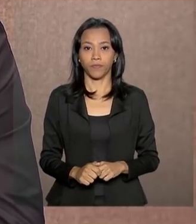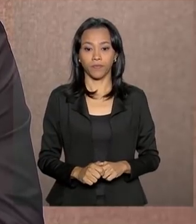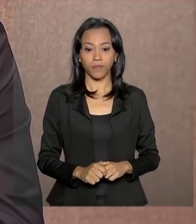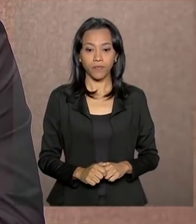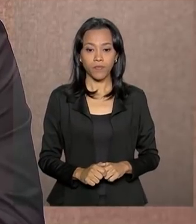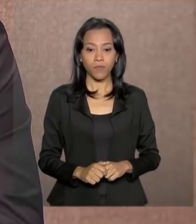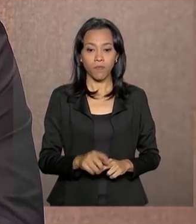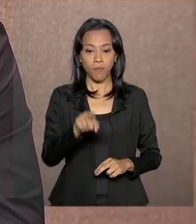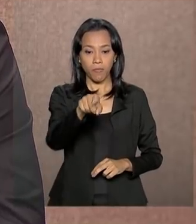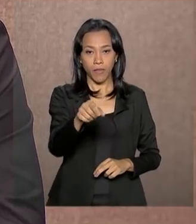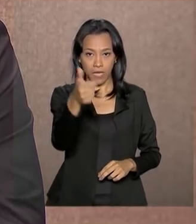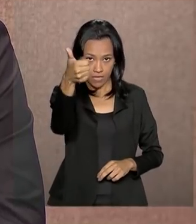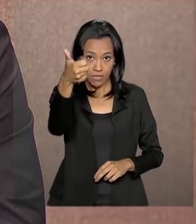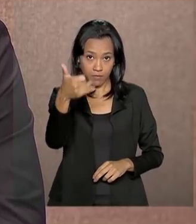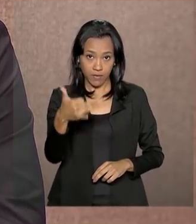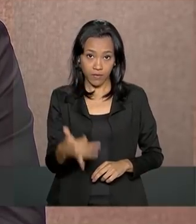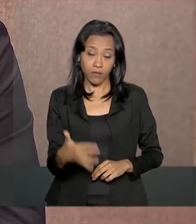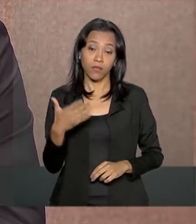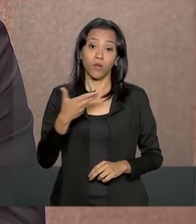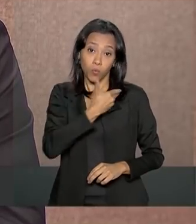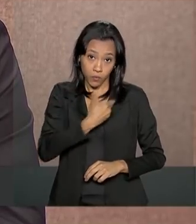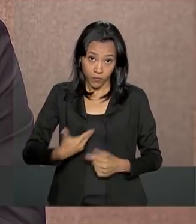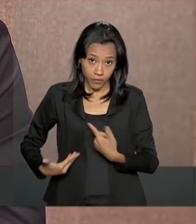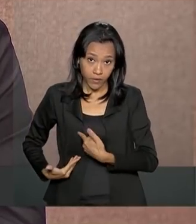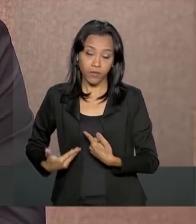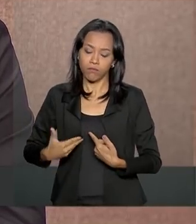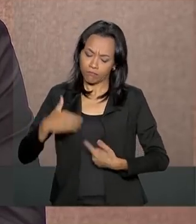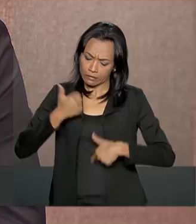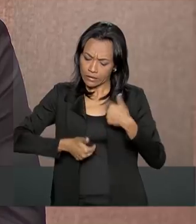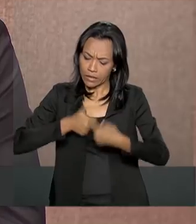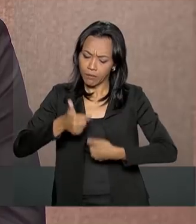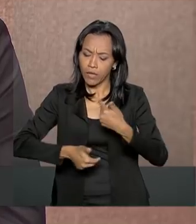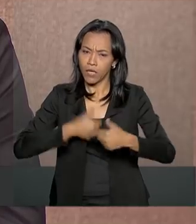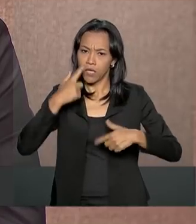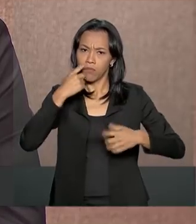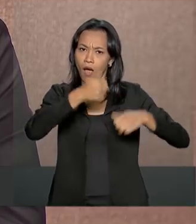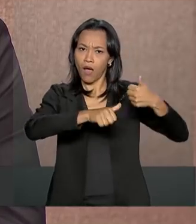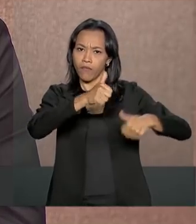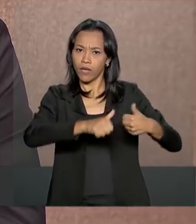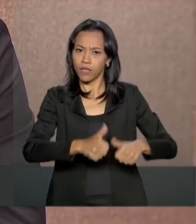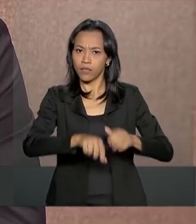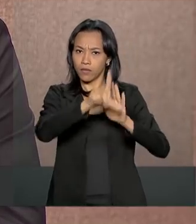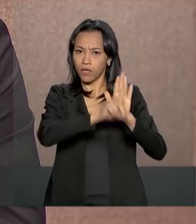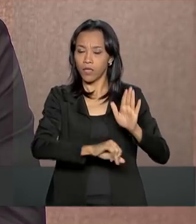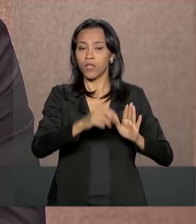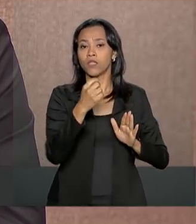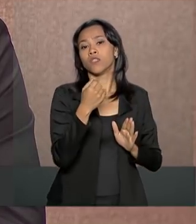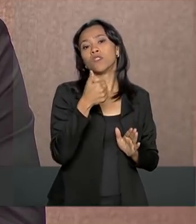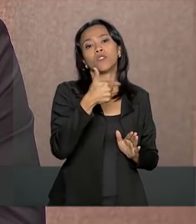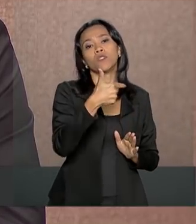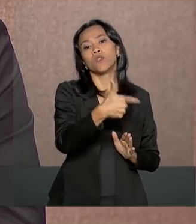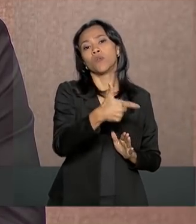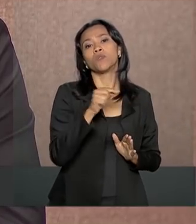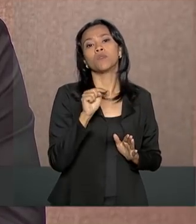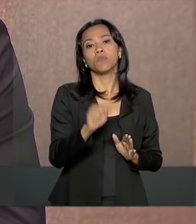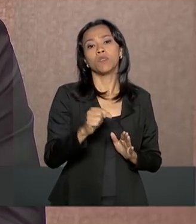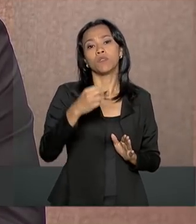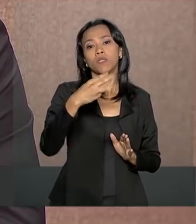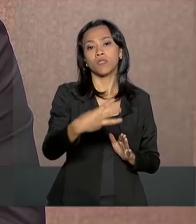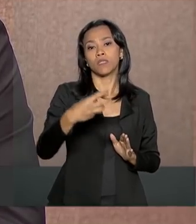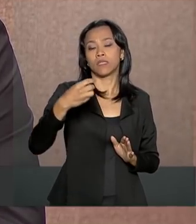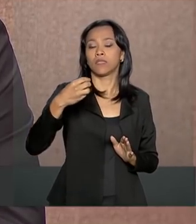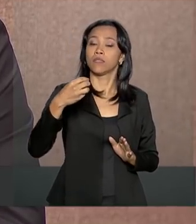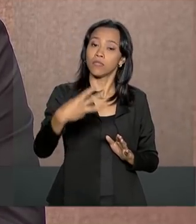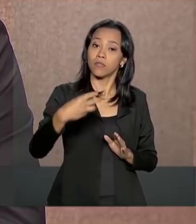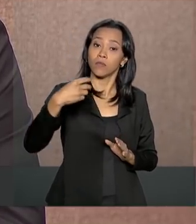O governo está trabalhando na revisão da lei 12.334, que instituiu a Política